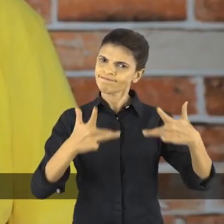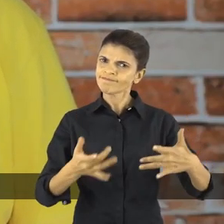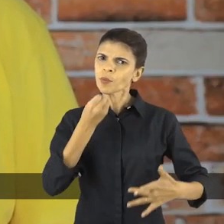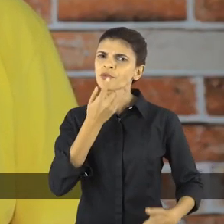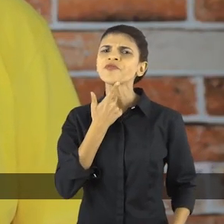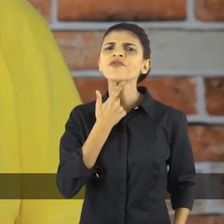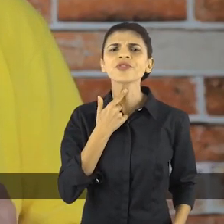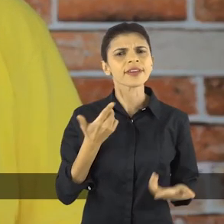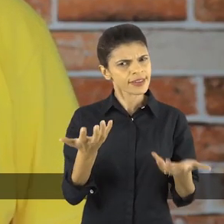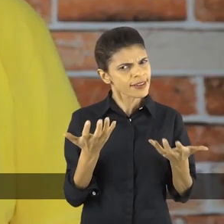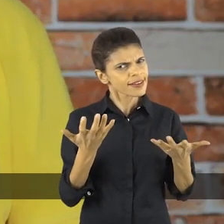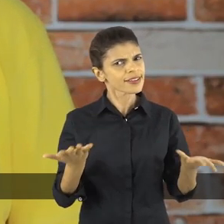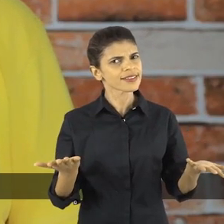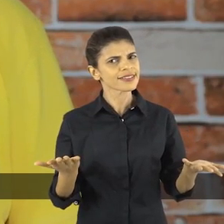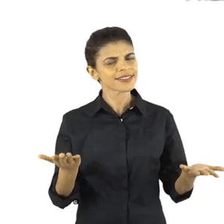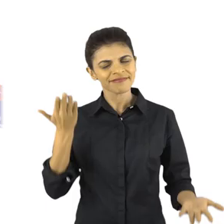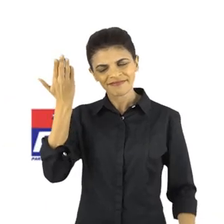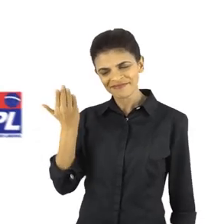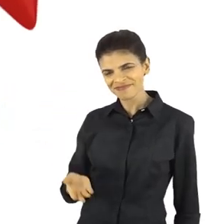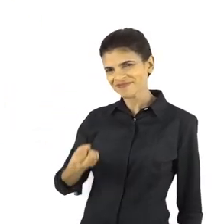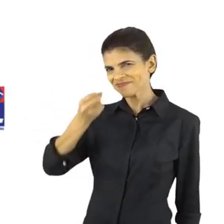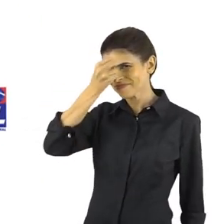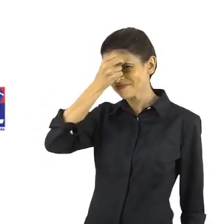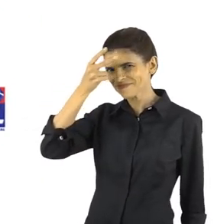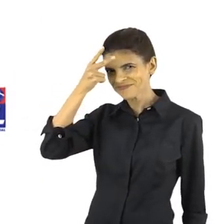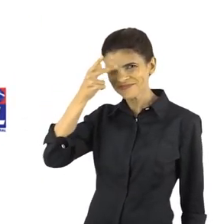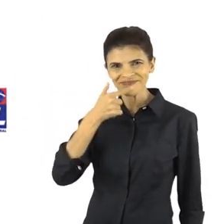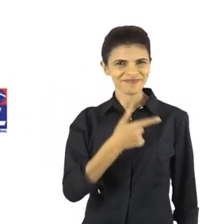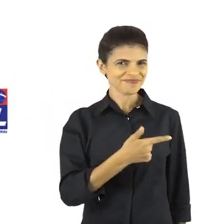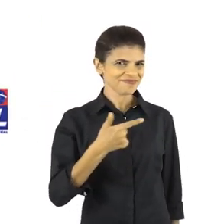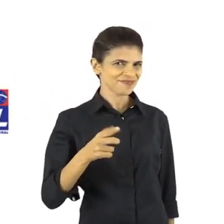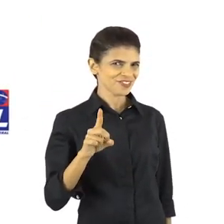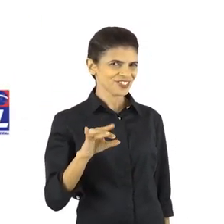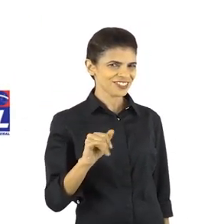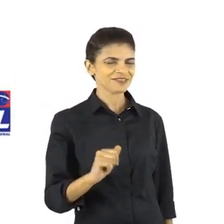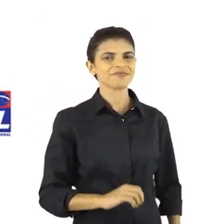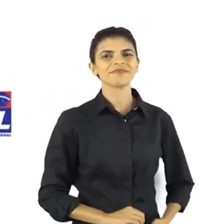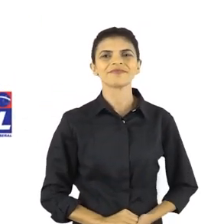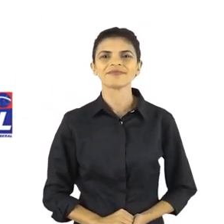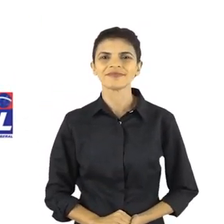Basta ter vontade, basta querer. Esse é o nosso prefeito! Obrigado!